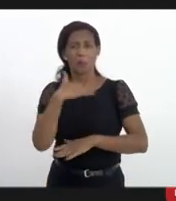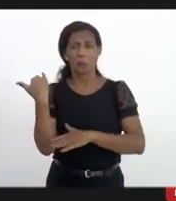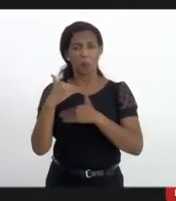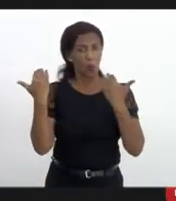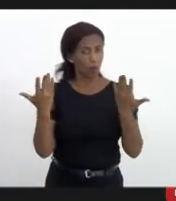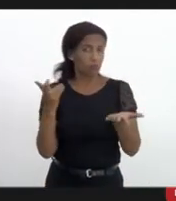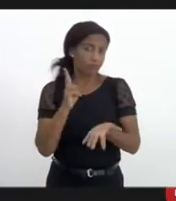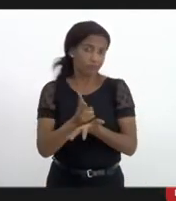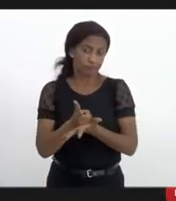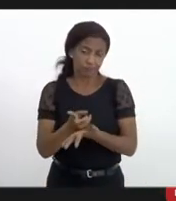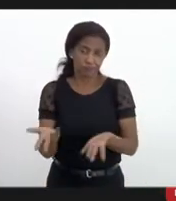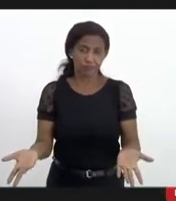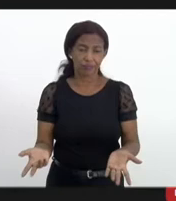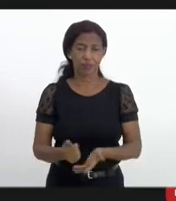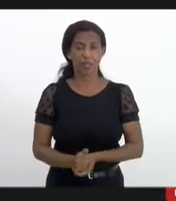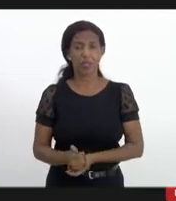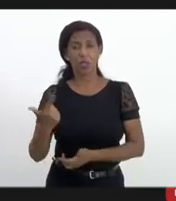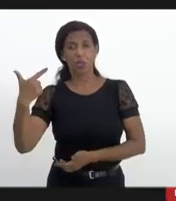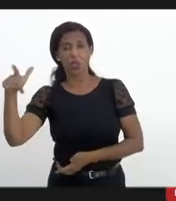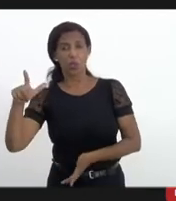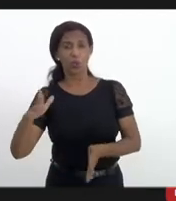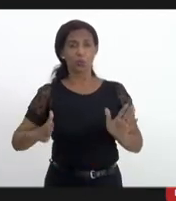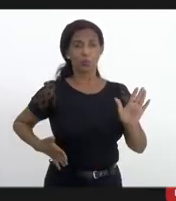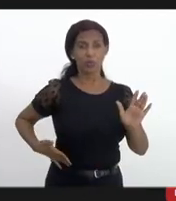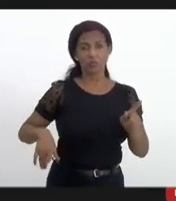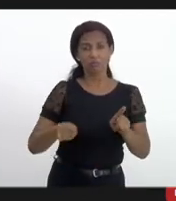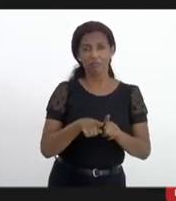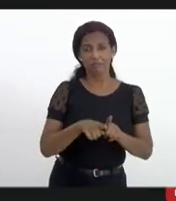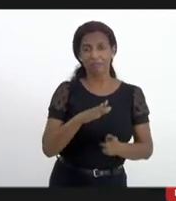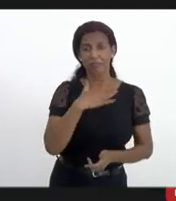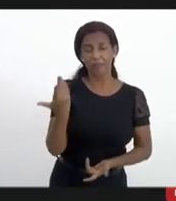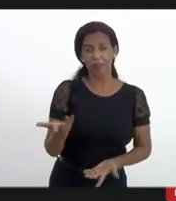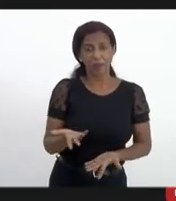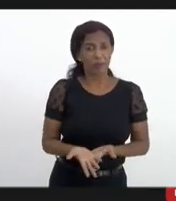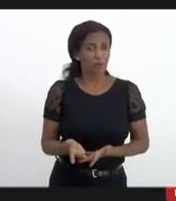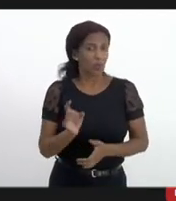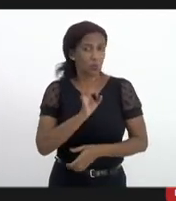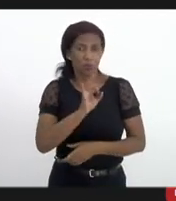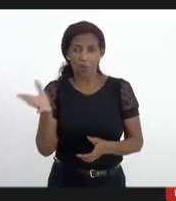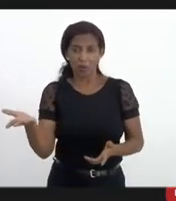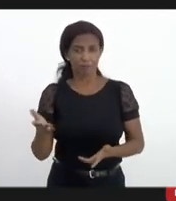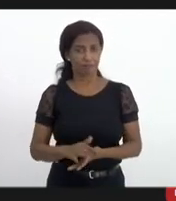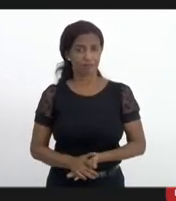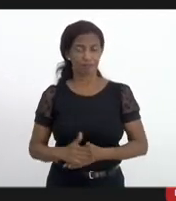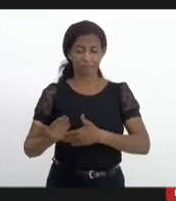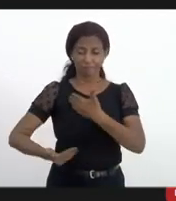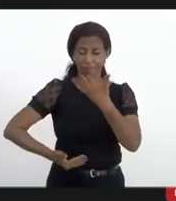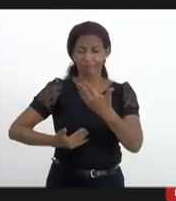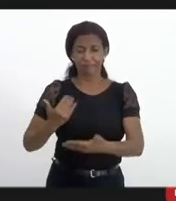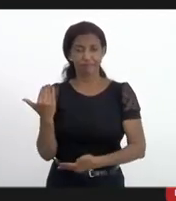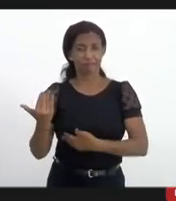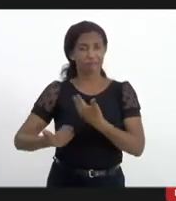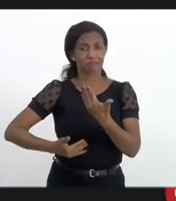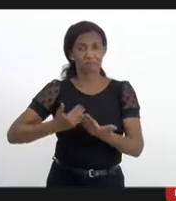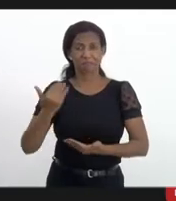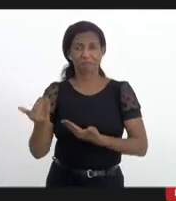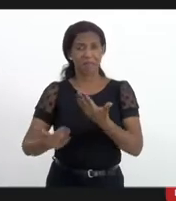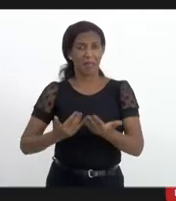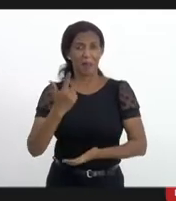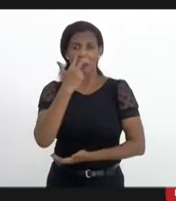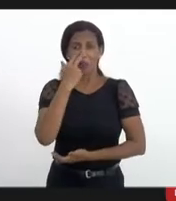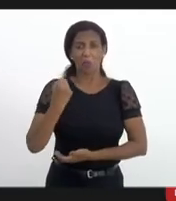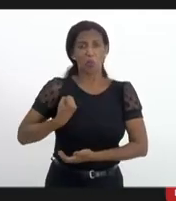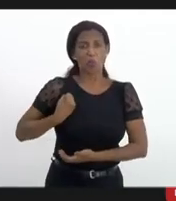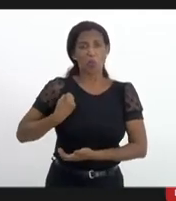continuar morrendo e outros bandidos mortos e só passa a ser estatística